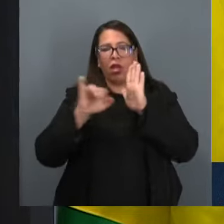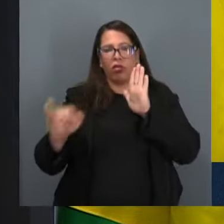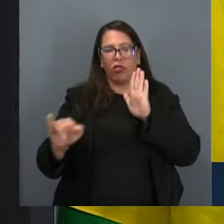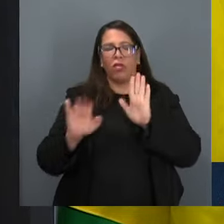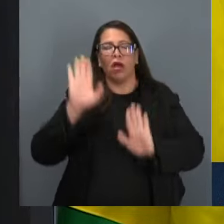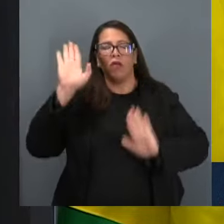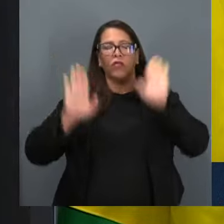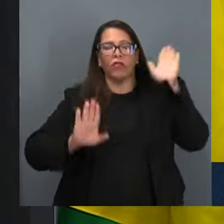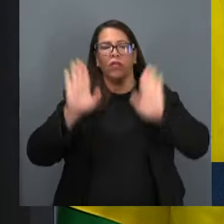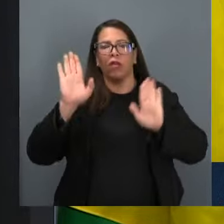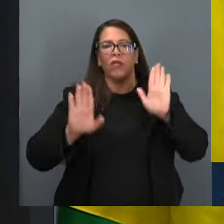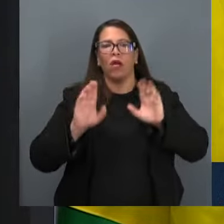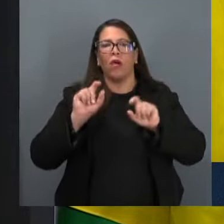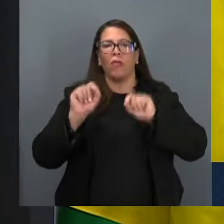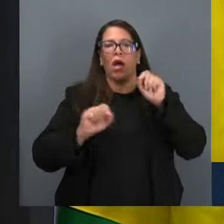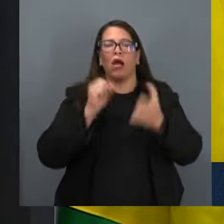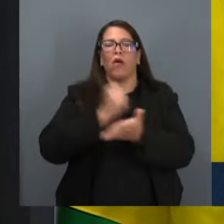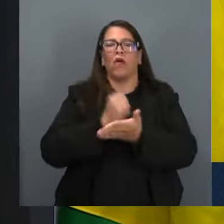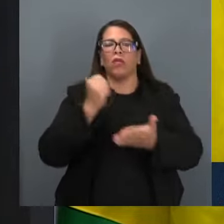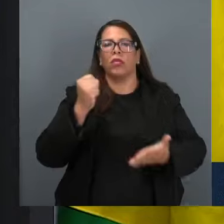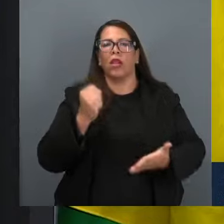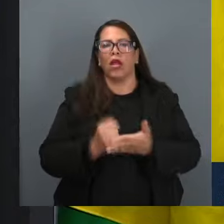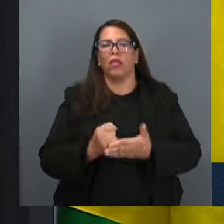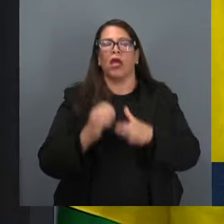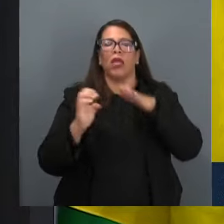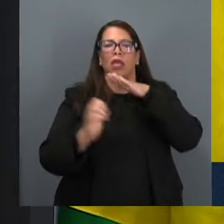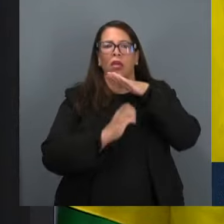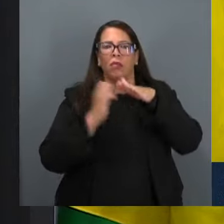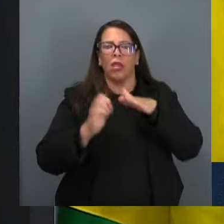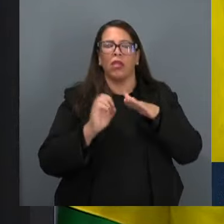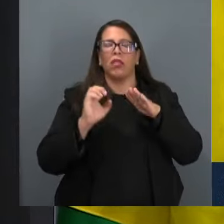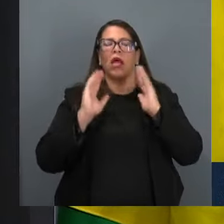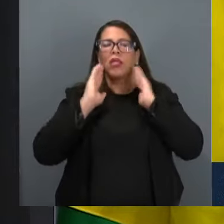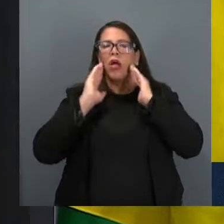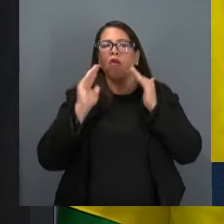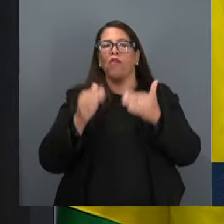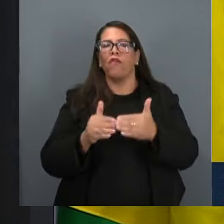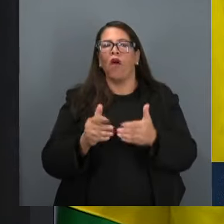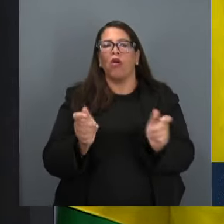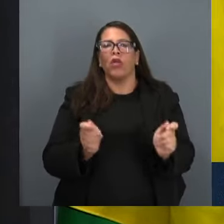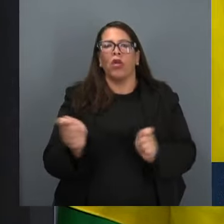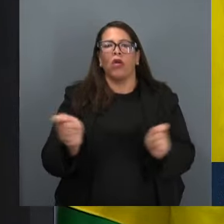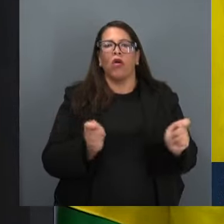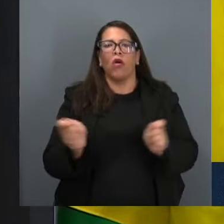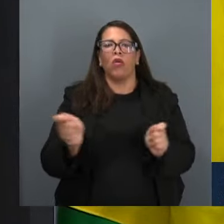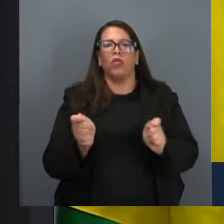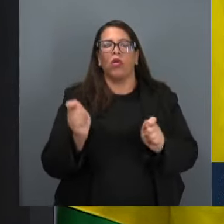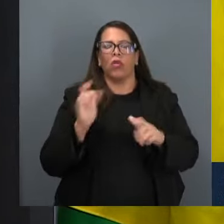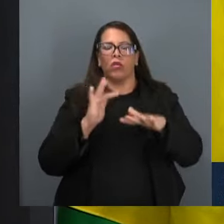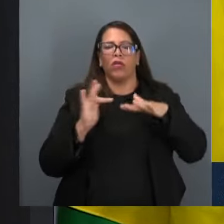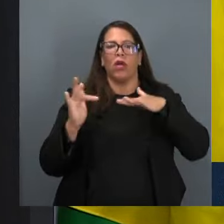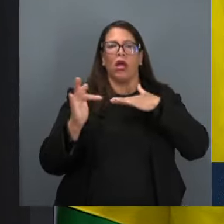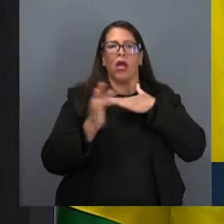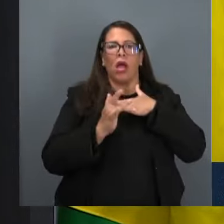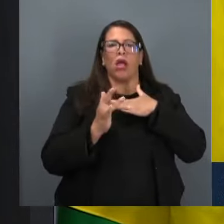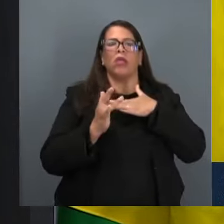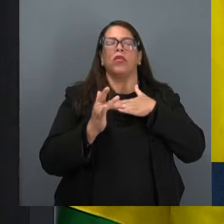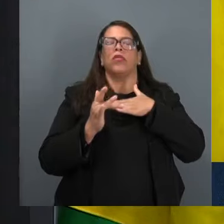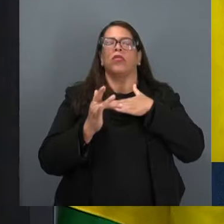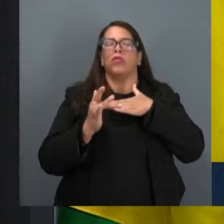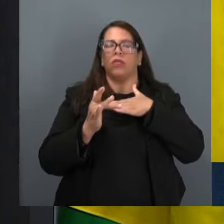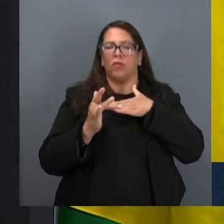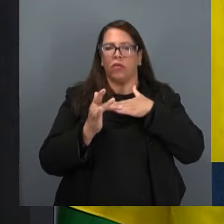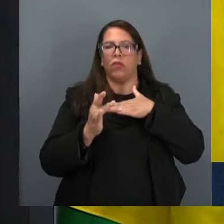licitação para a contratação de empresa especializada em monitoramento de redes sociais,